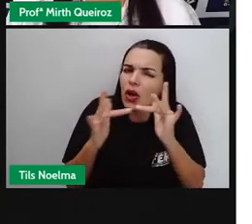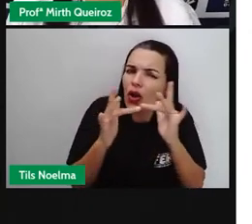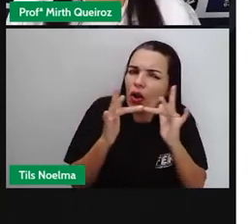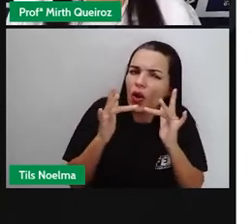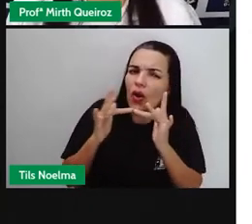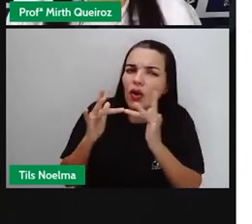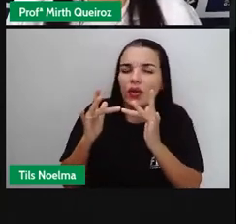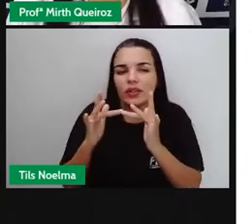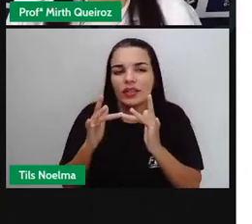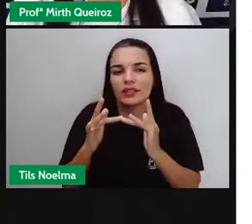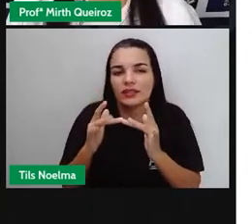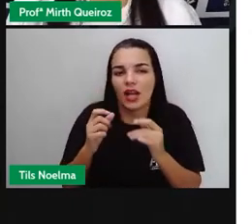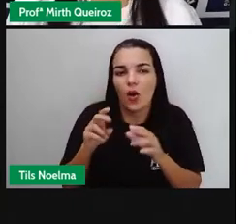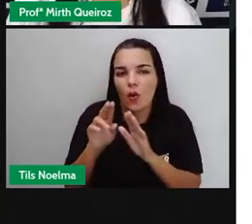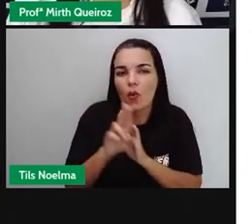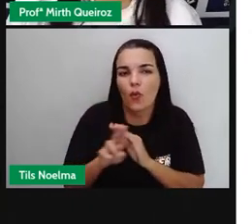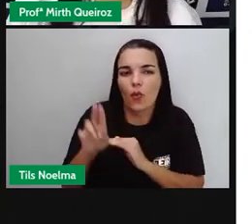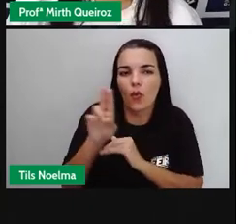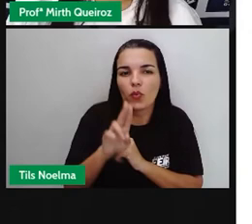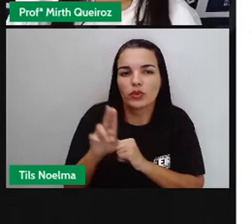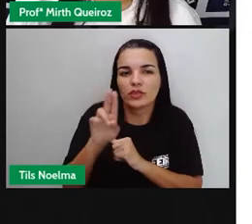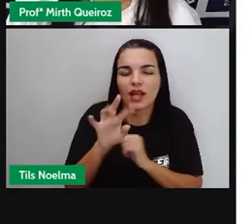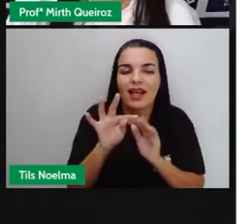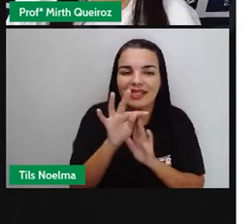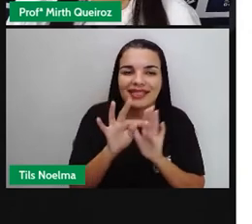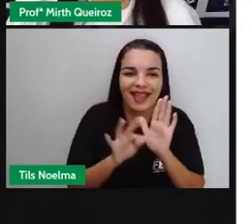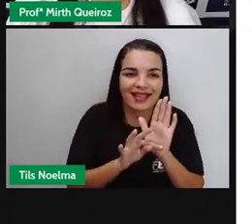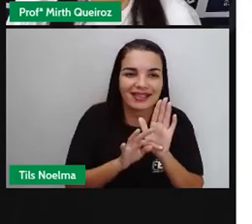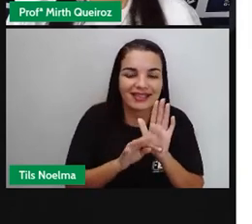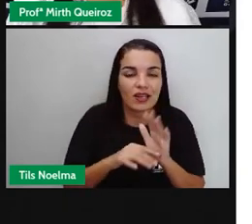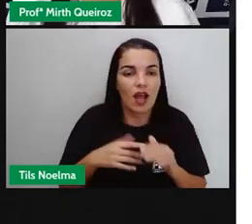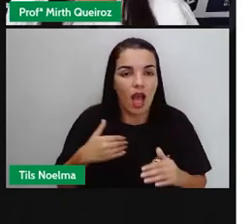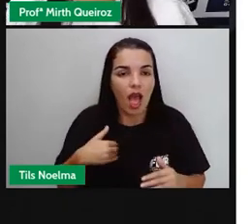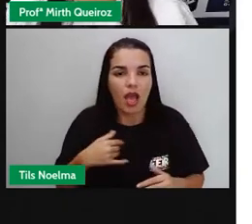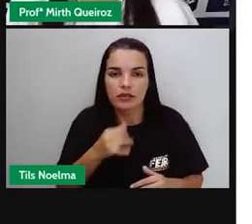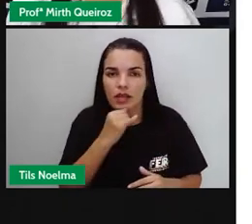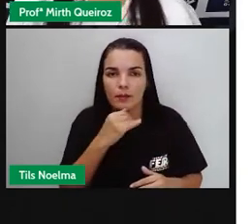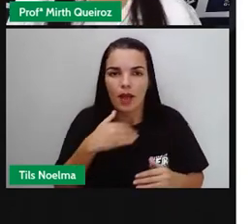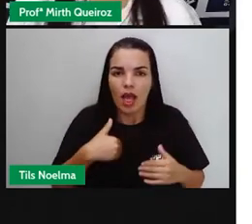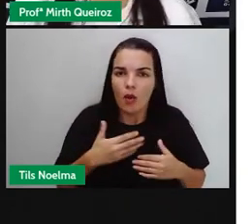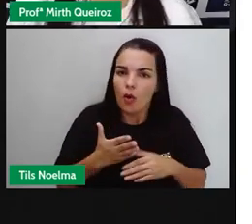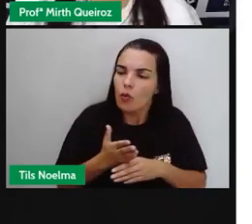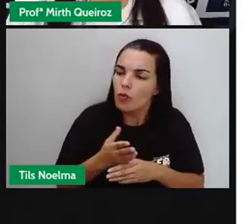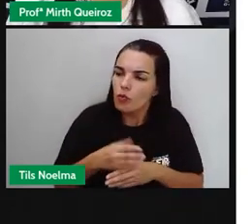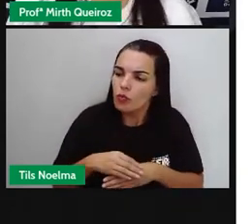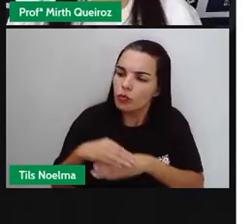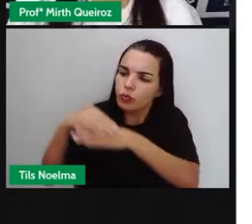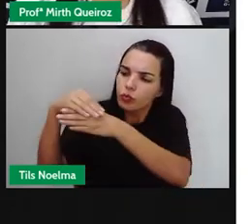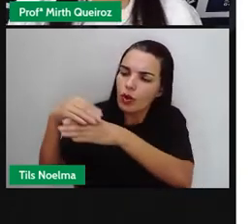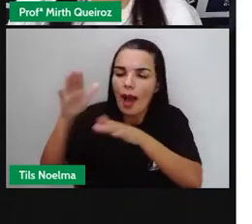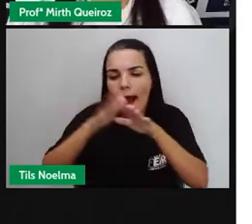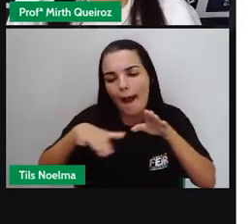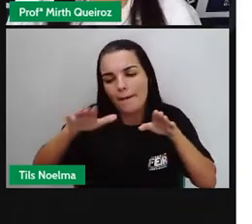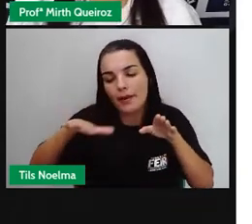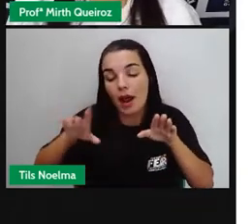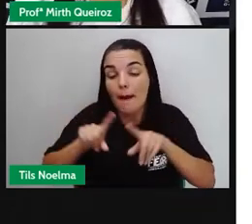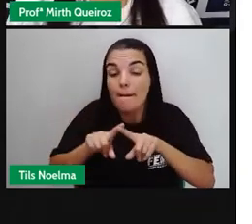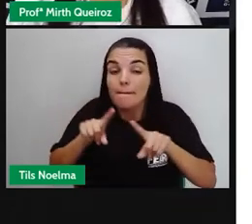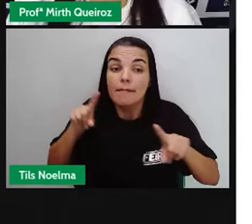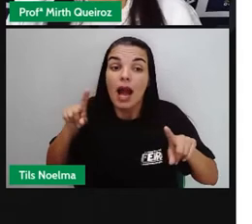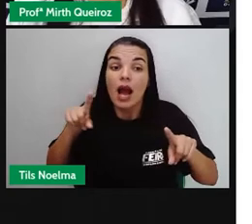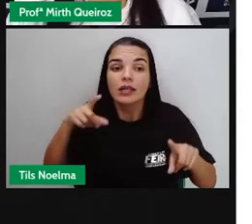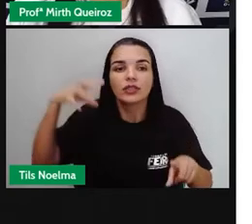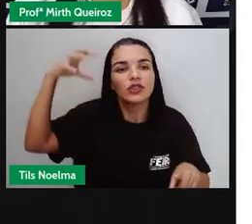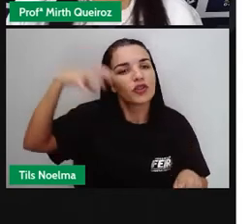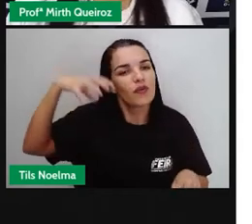no texto. Eu ia à praia, mas choveu. Certo? O mas é um elemento